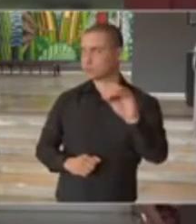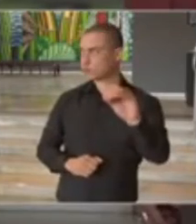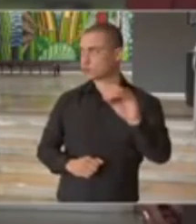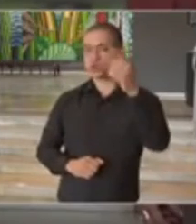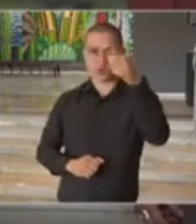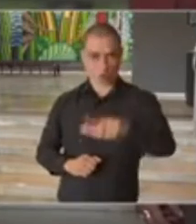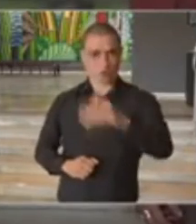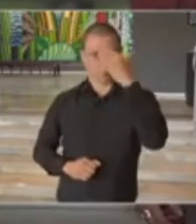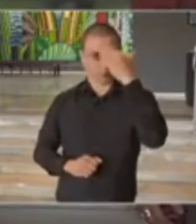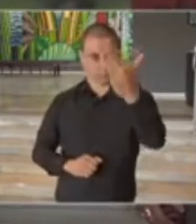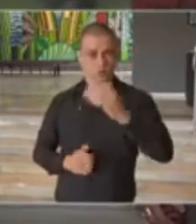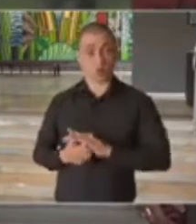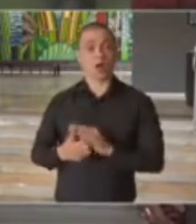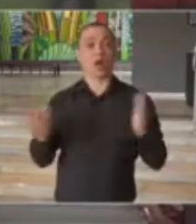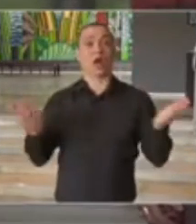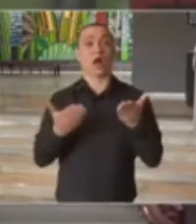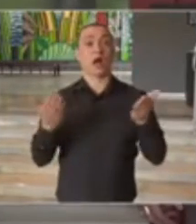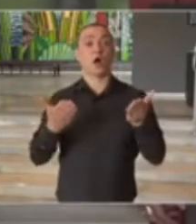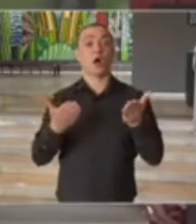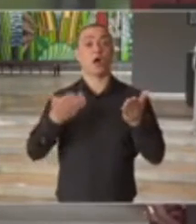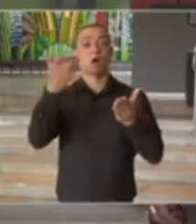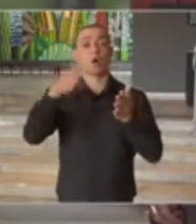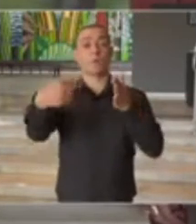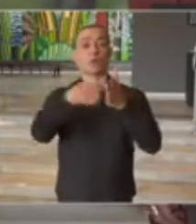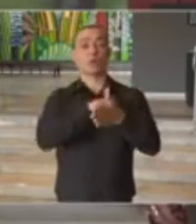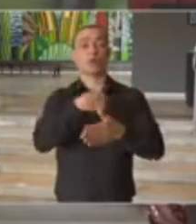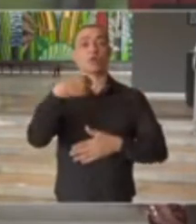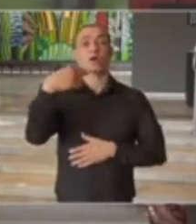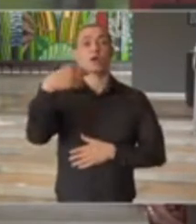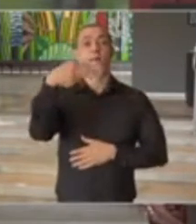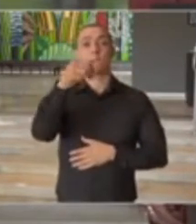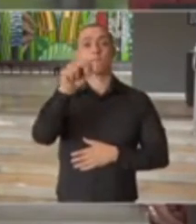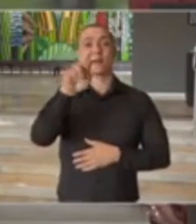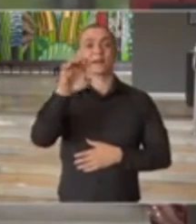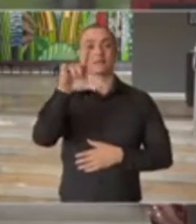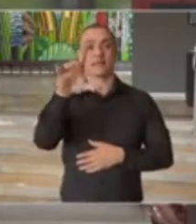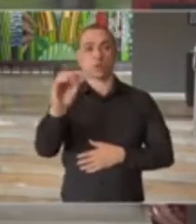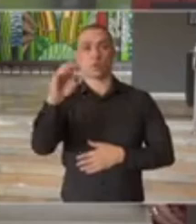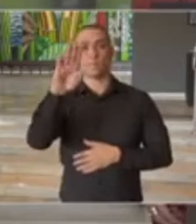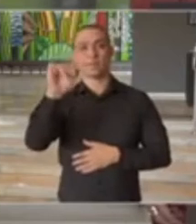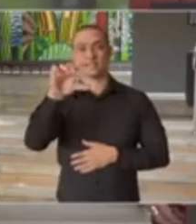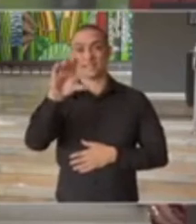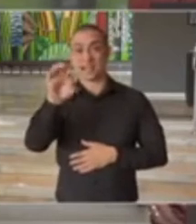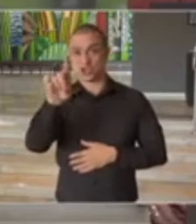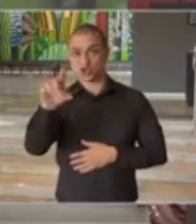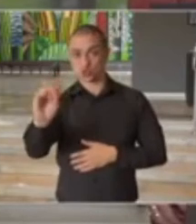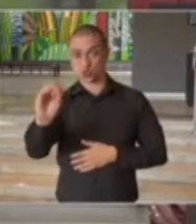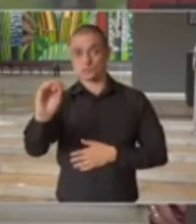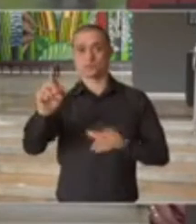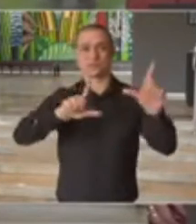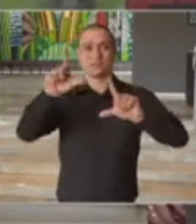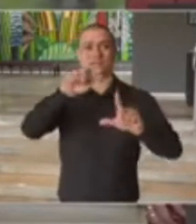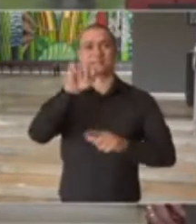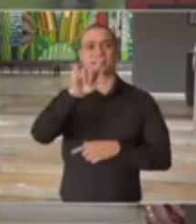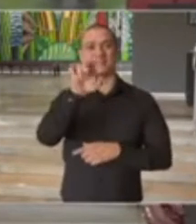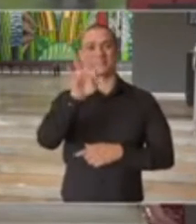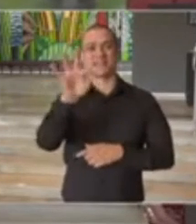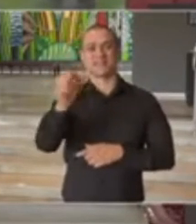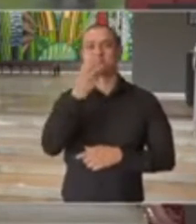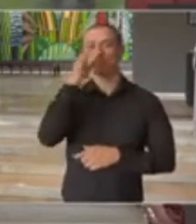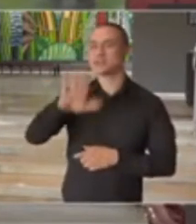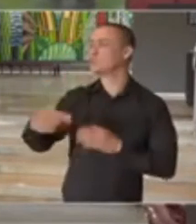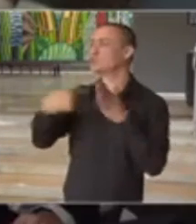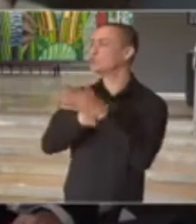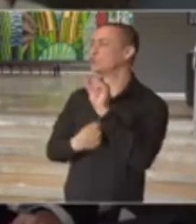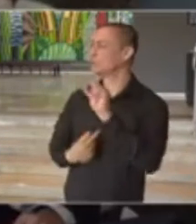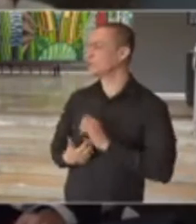mais uma vez, obrigado. Vamos agora ao jornalista Marcelo Bacedjo, da TV Gazeta. Marcelo, boa tarde. Sua pergunta, por